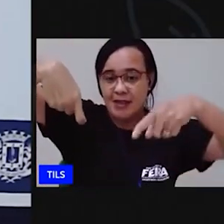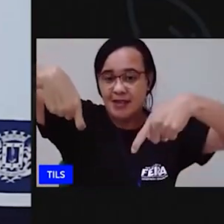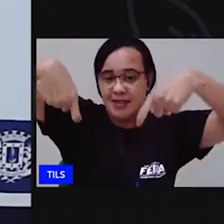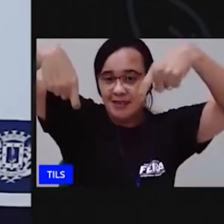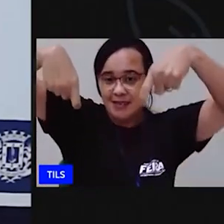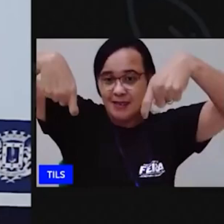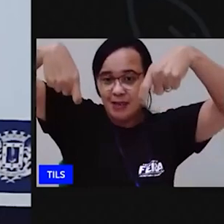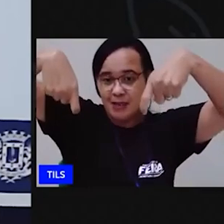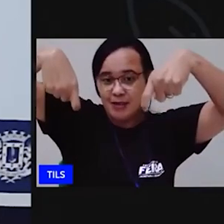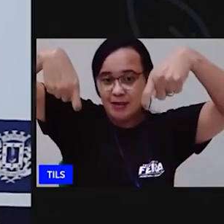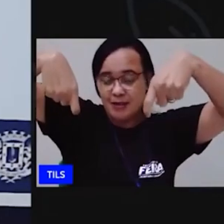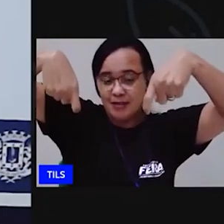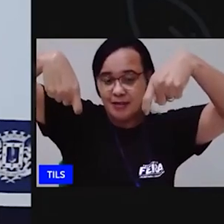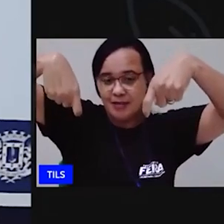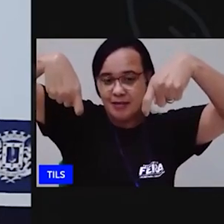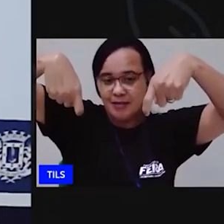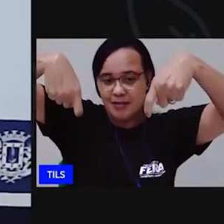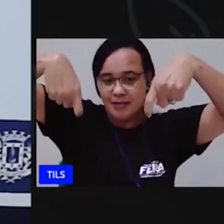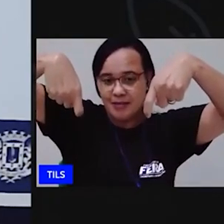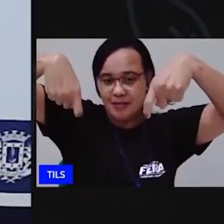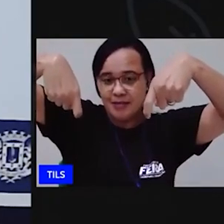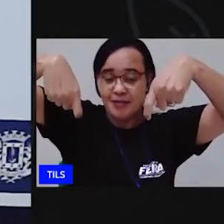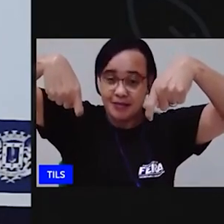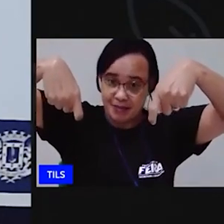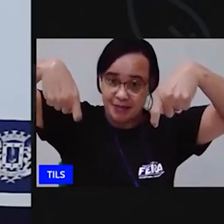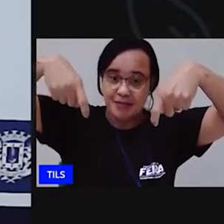balanço. Olha,